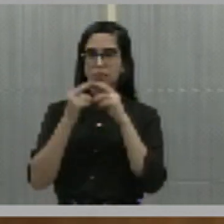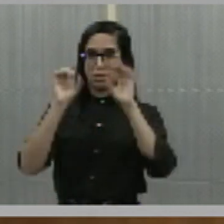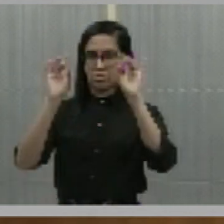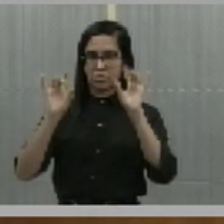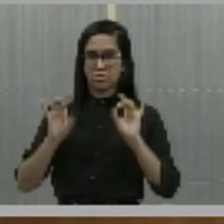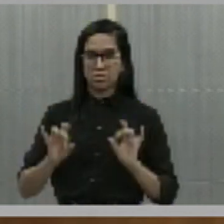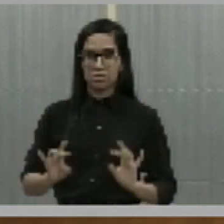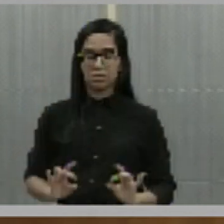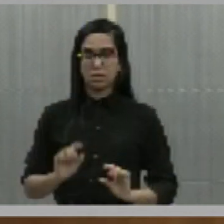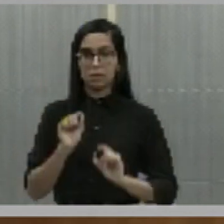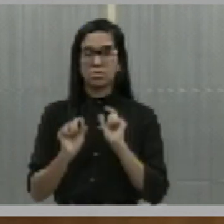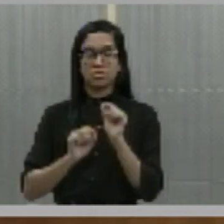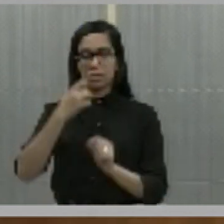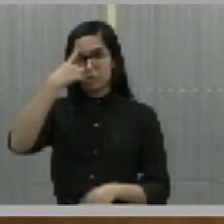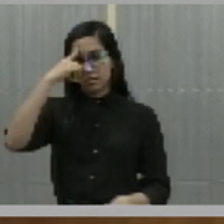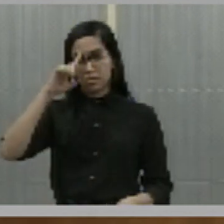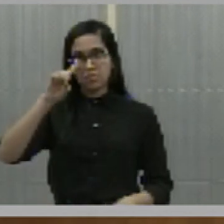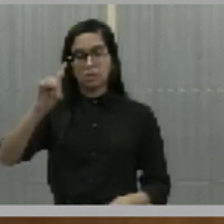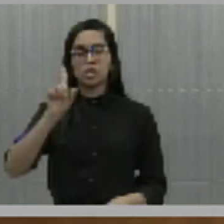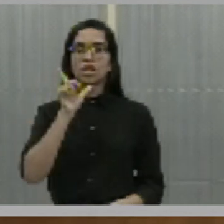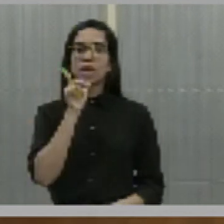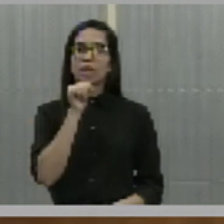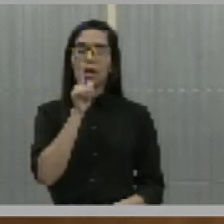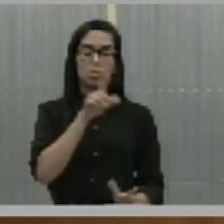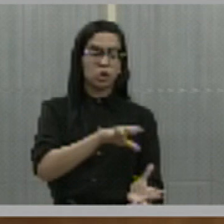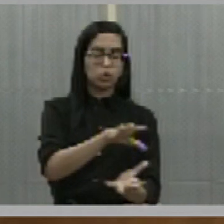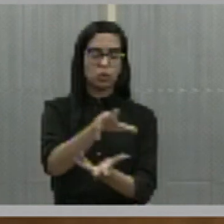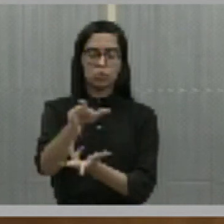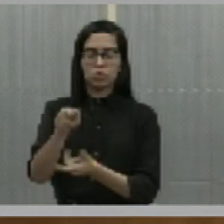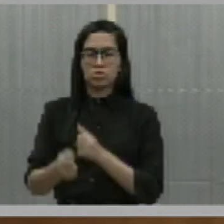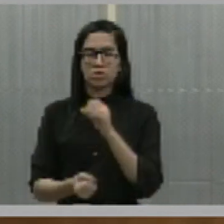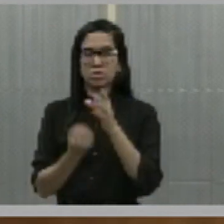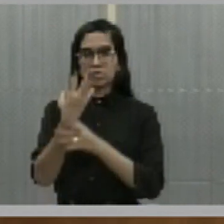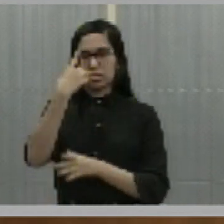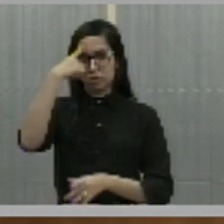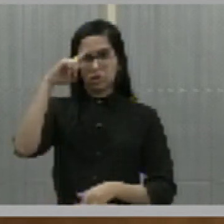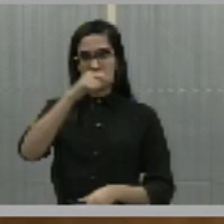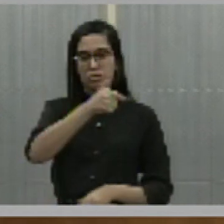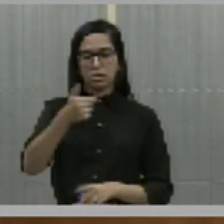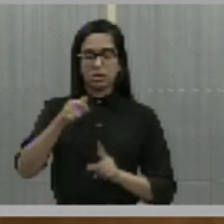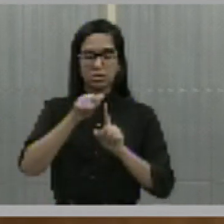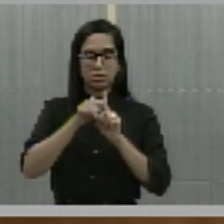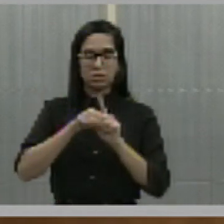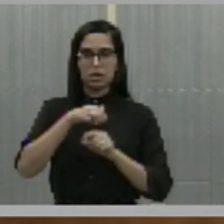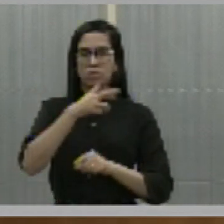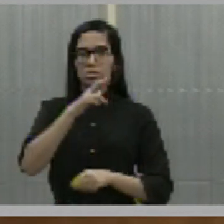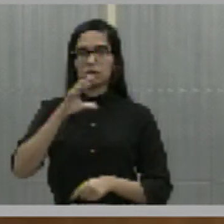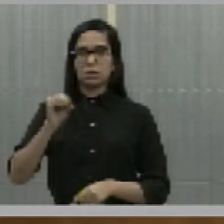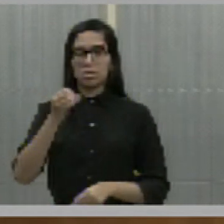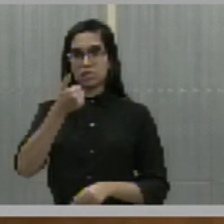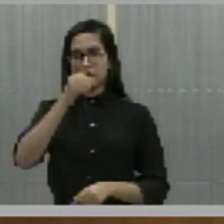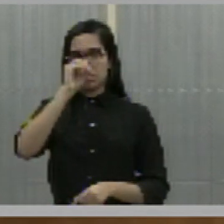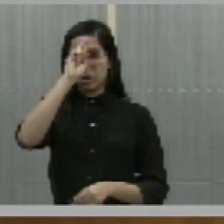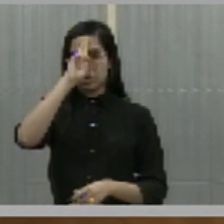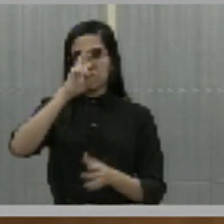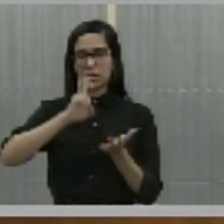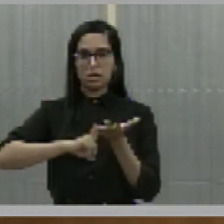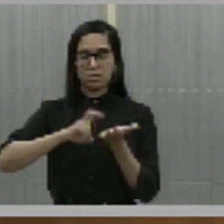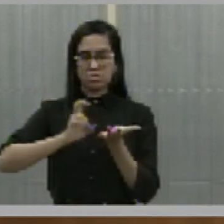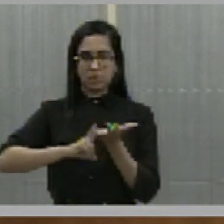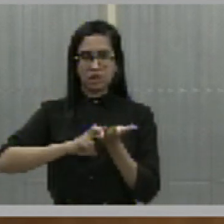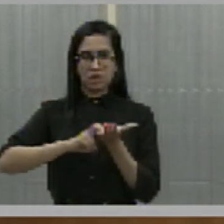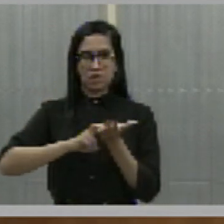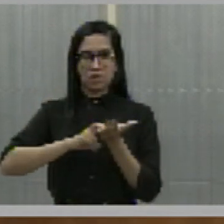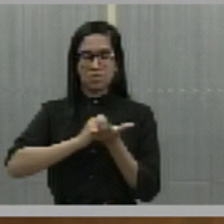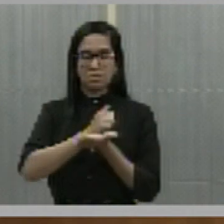alusiva ao Dia Mundial da Água, devendo ser realizado no dia 22 de março, a partir das 10 horas, com base no